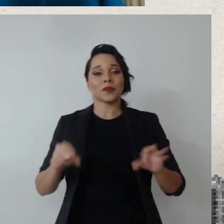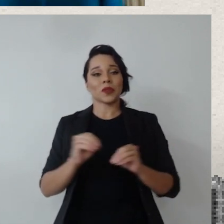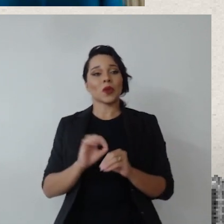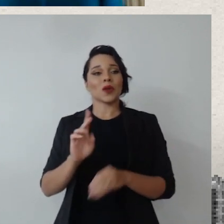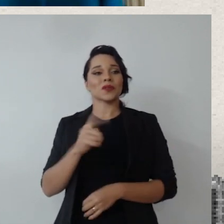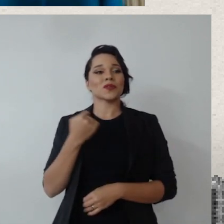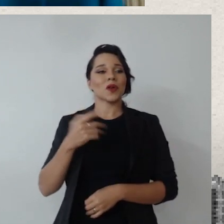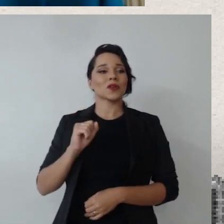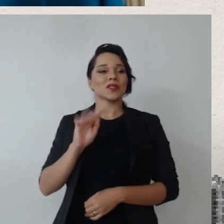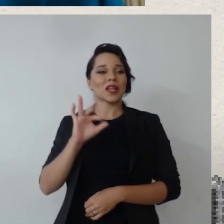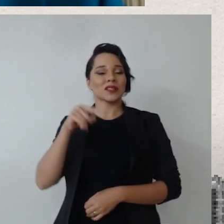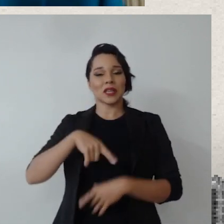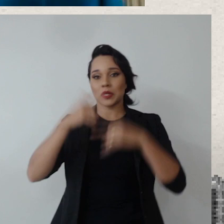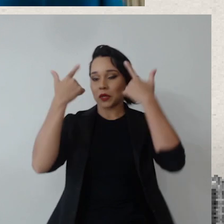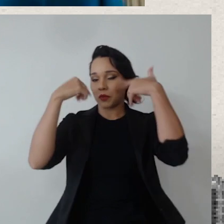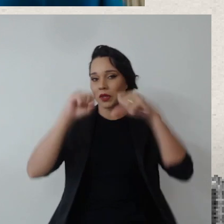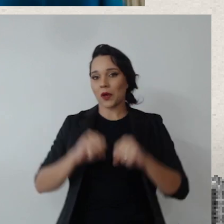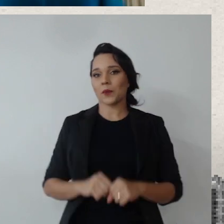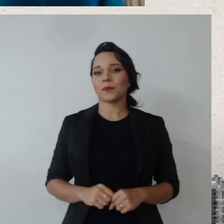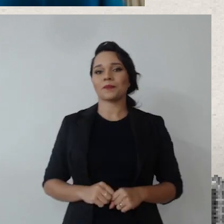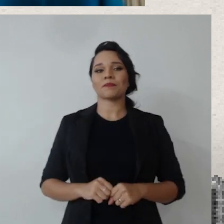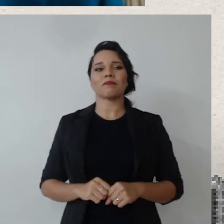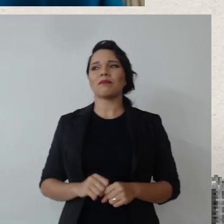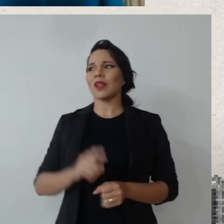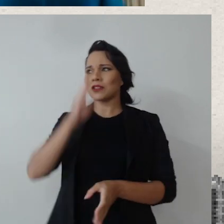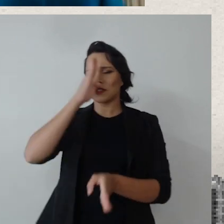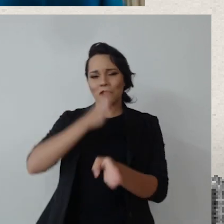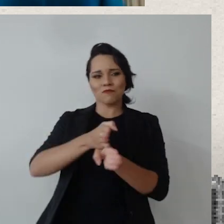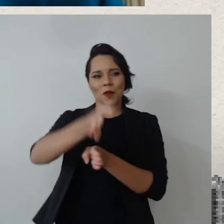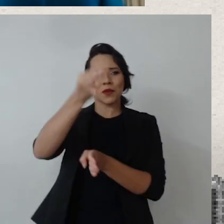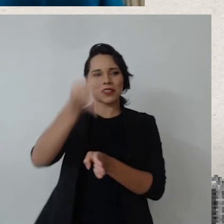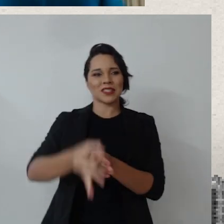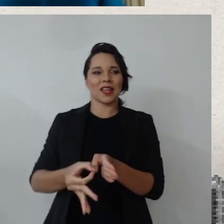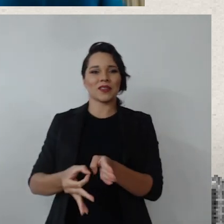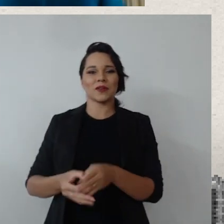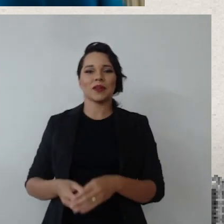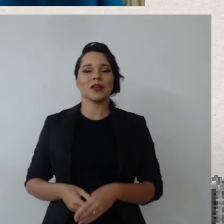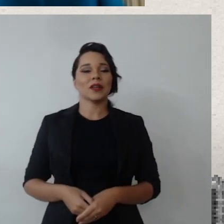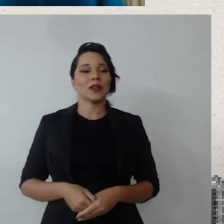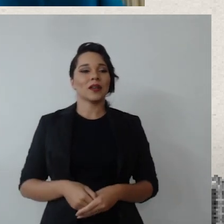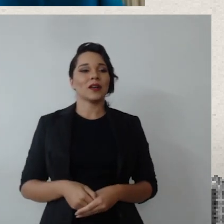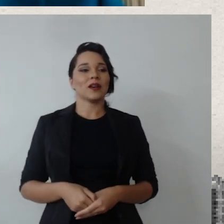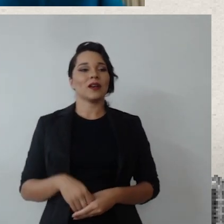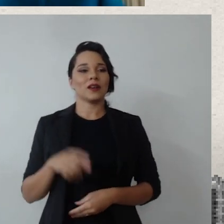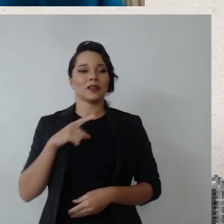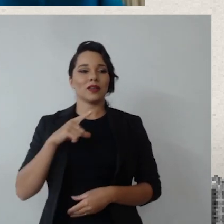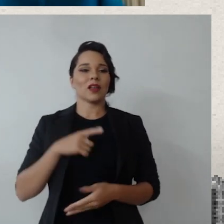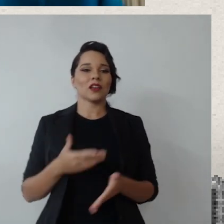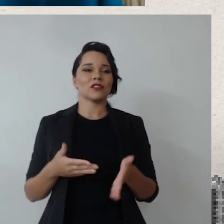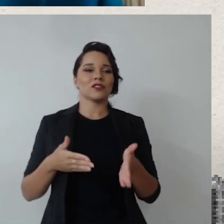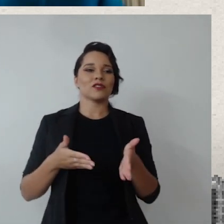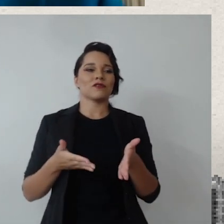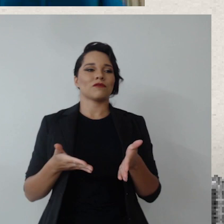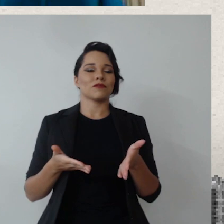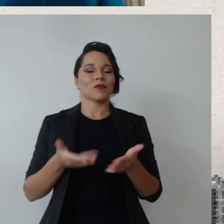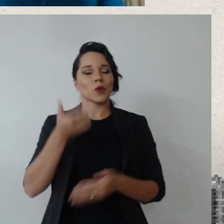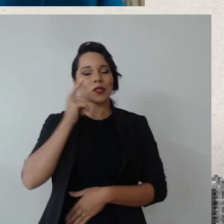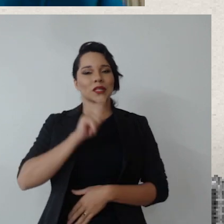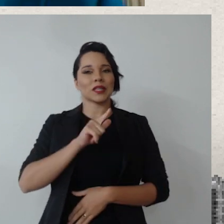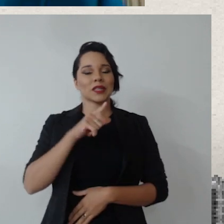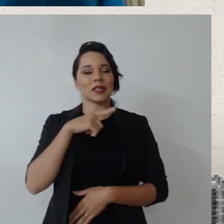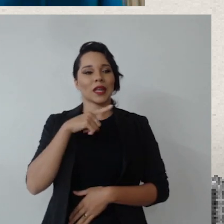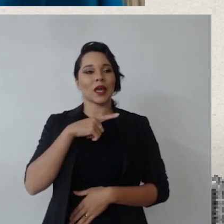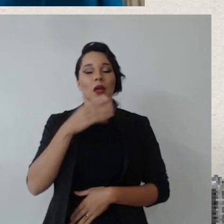em todos os nossos atos aqui no tribunal, a gente está no caminho certo e visando a chegar a